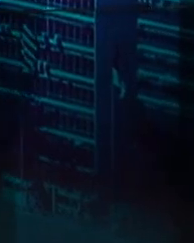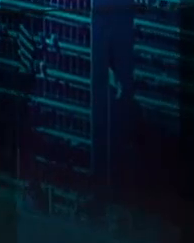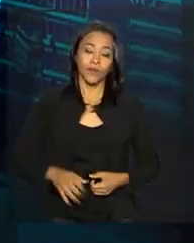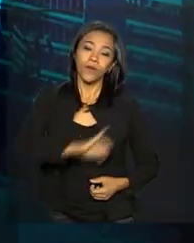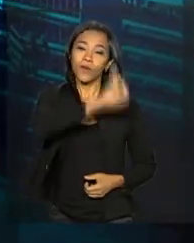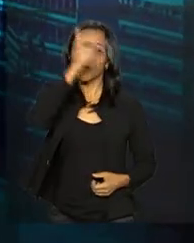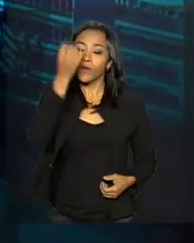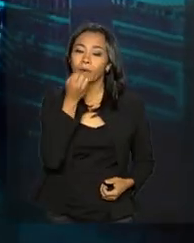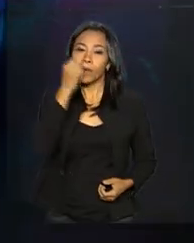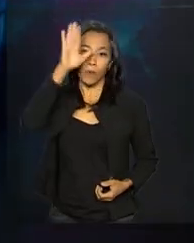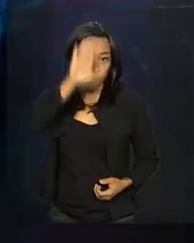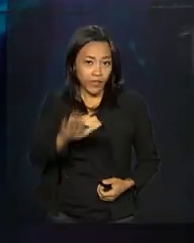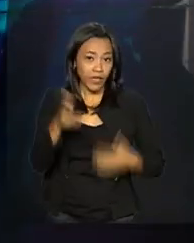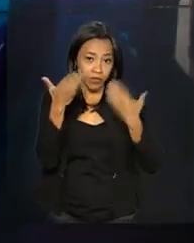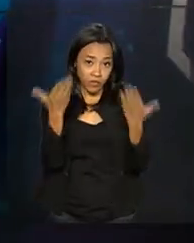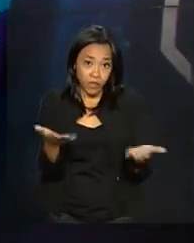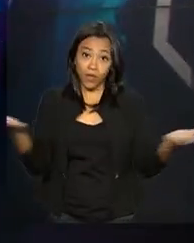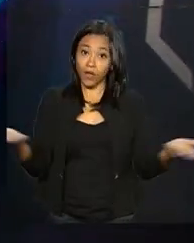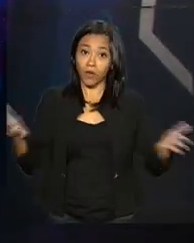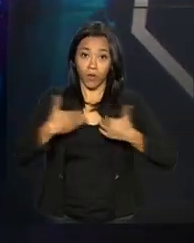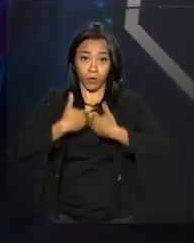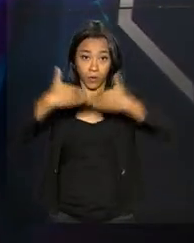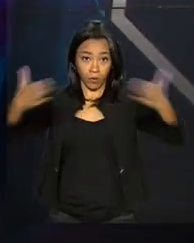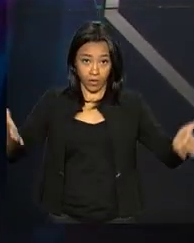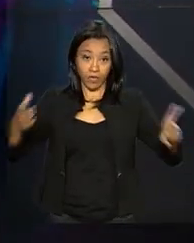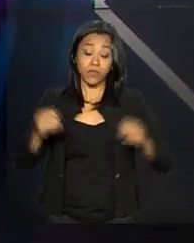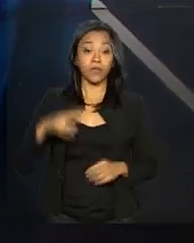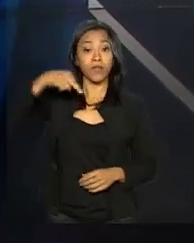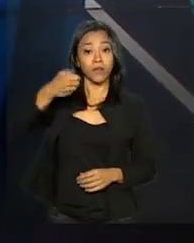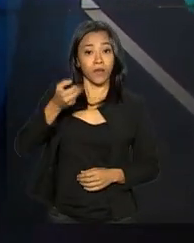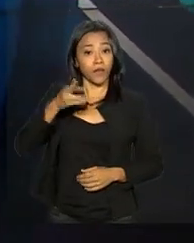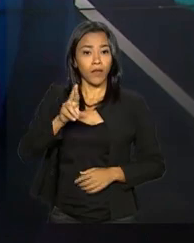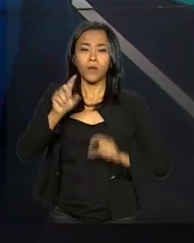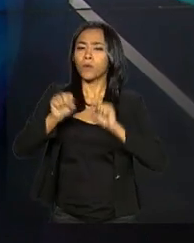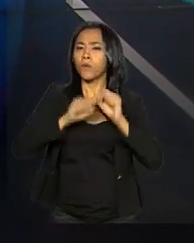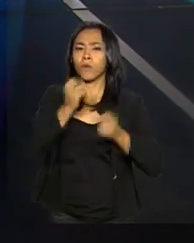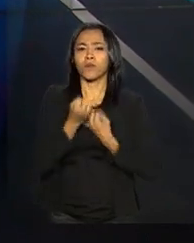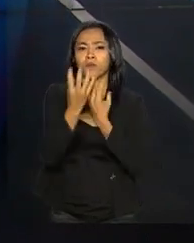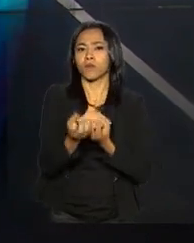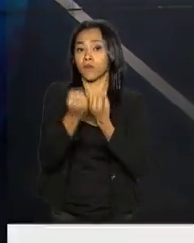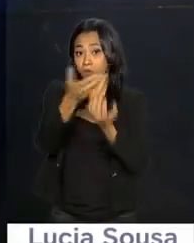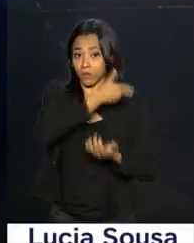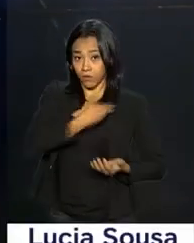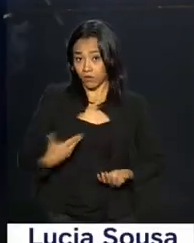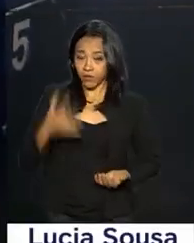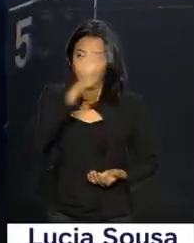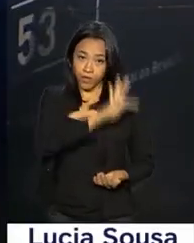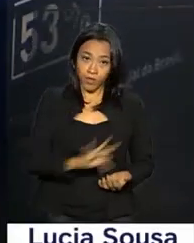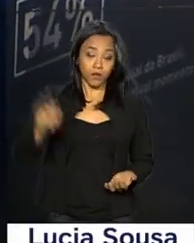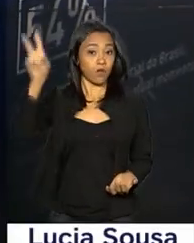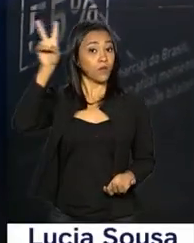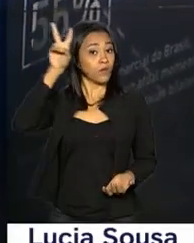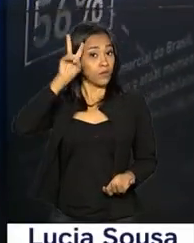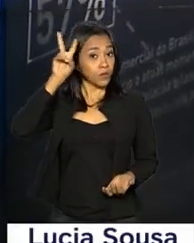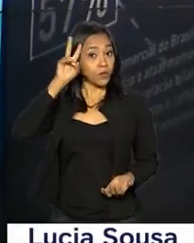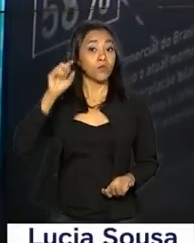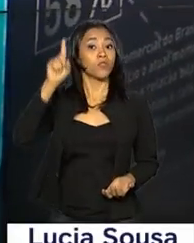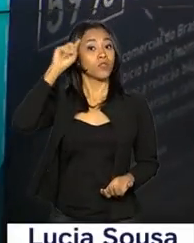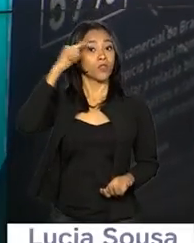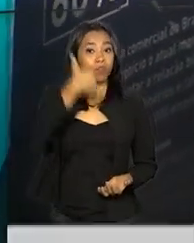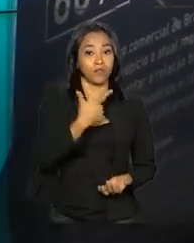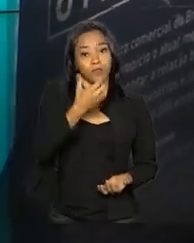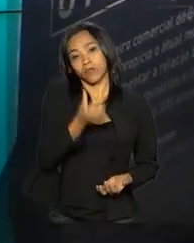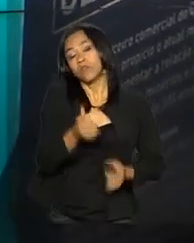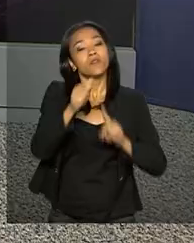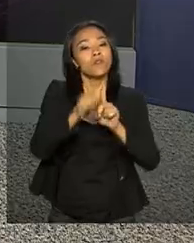Olá, boa tarde pra você. Começa agora o repórter NBR com as notícias do governo federal desta segunda-feira, 26 de